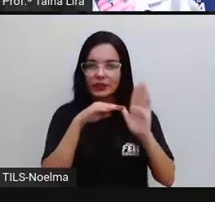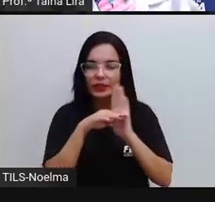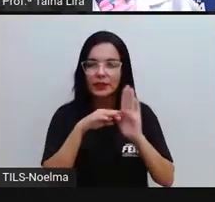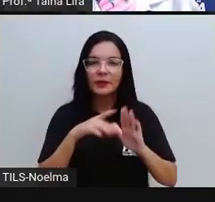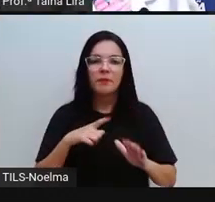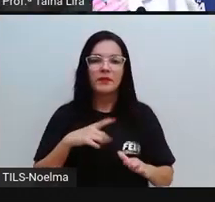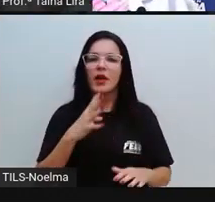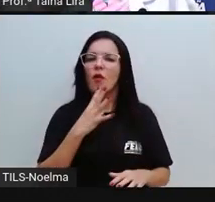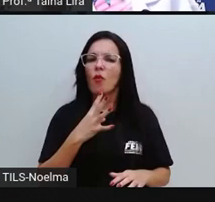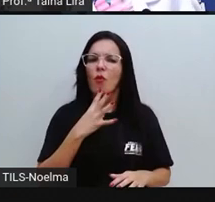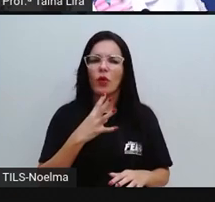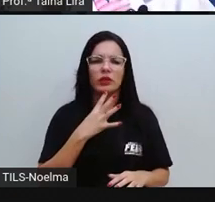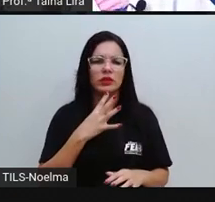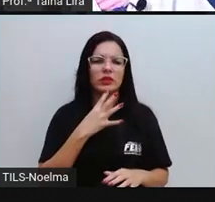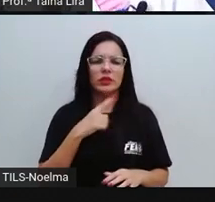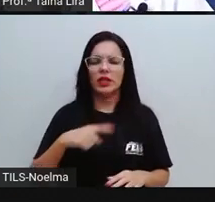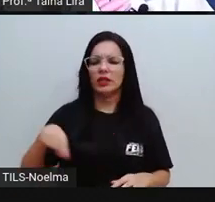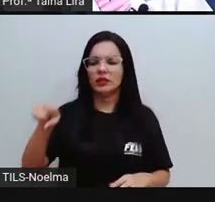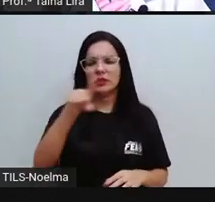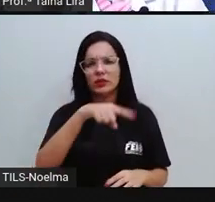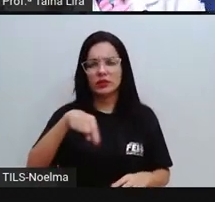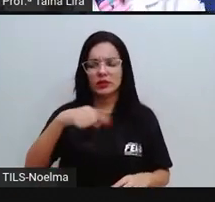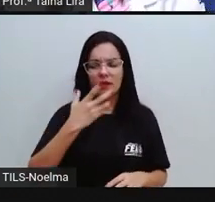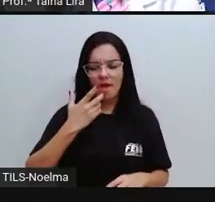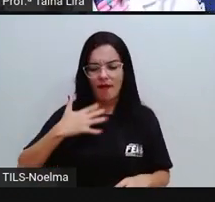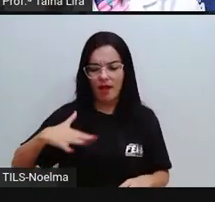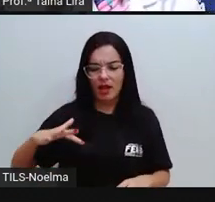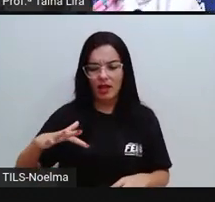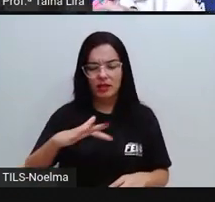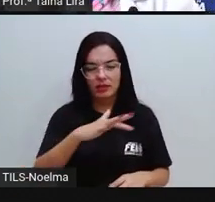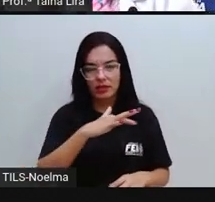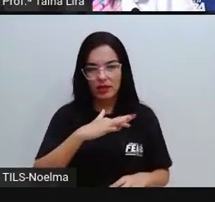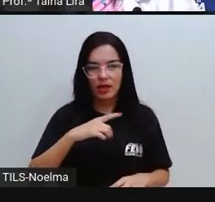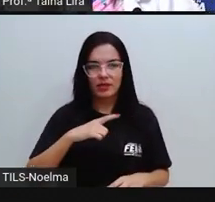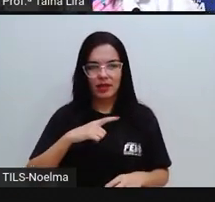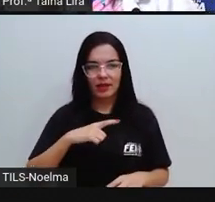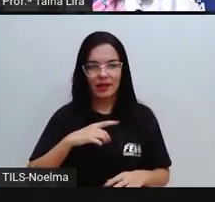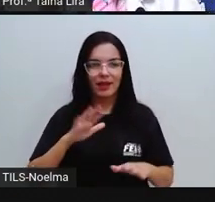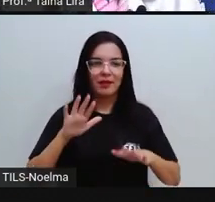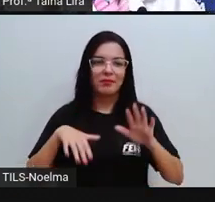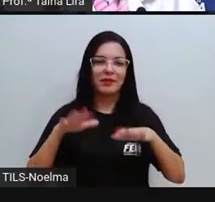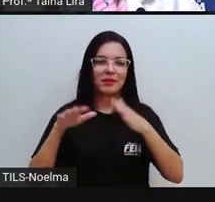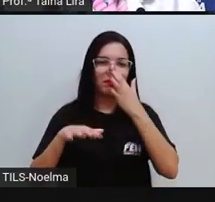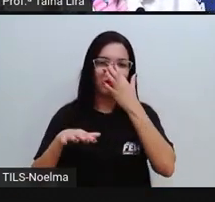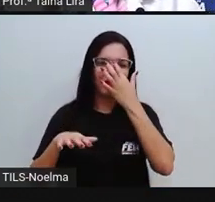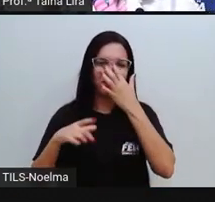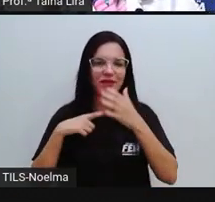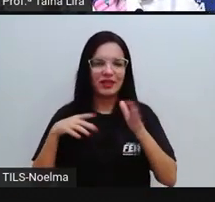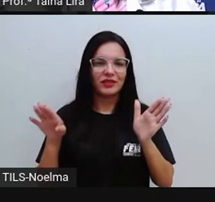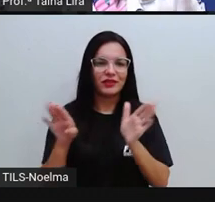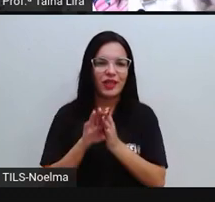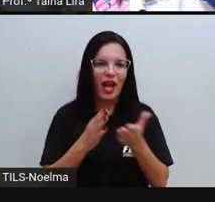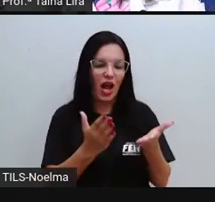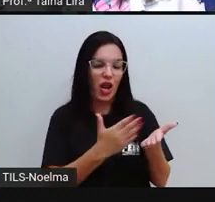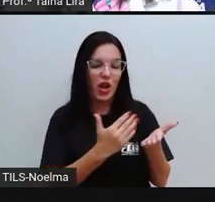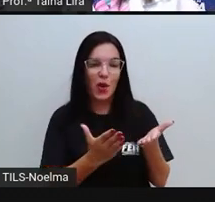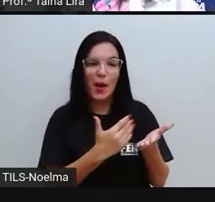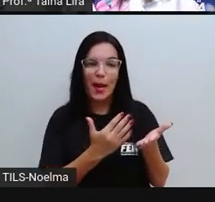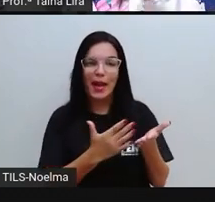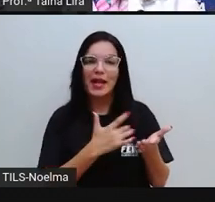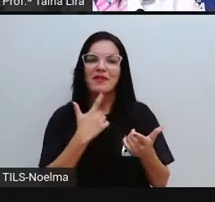conhecida entre as crianças. Geralmente, ela, essa música vem aí, né? Nos livros de língua